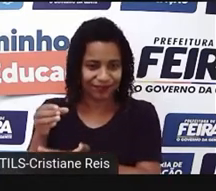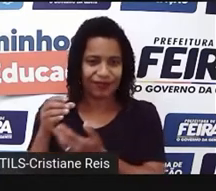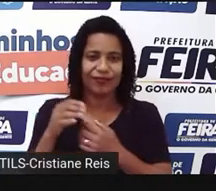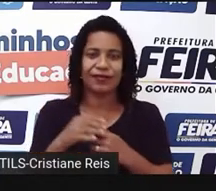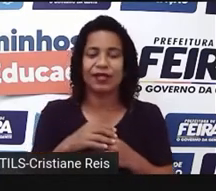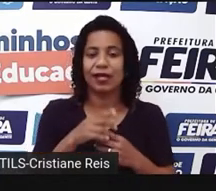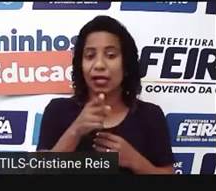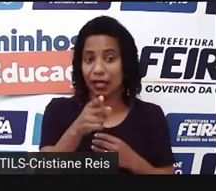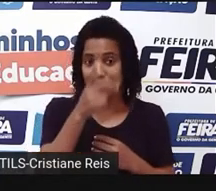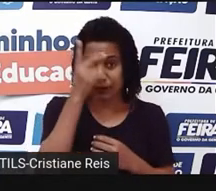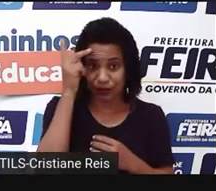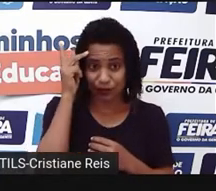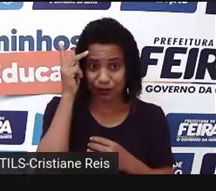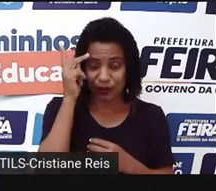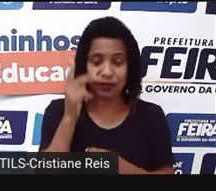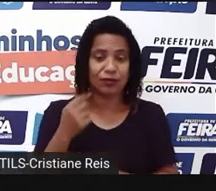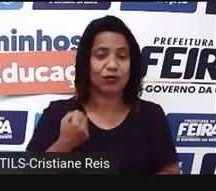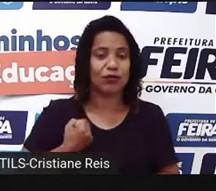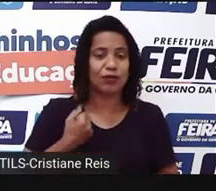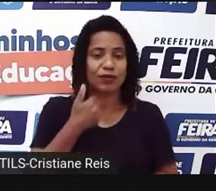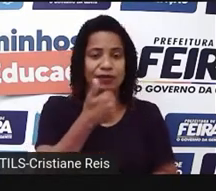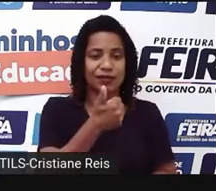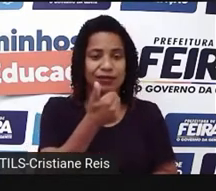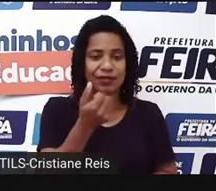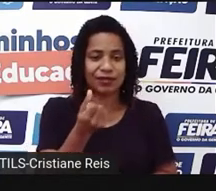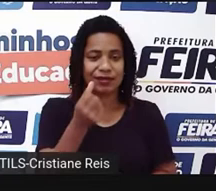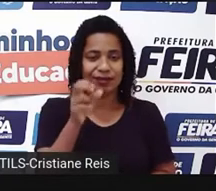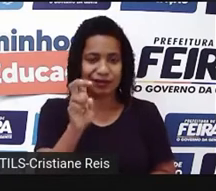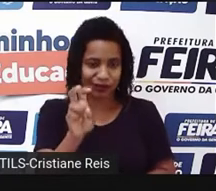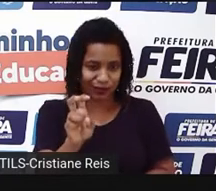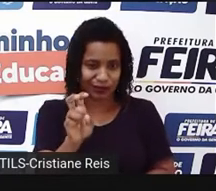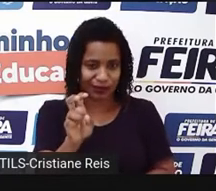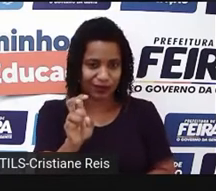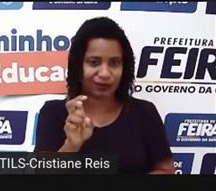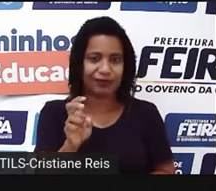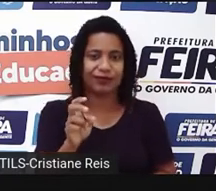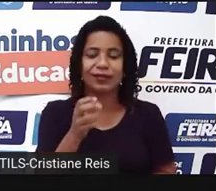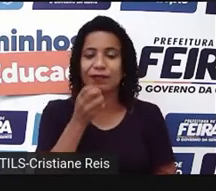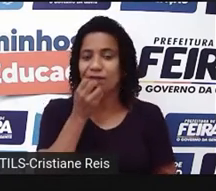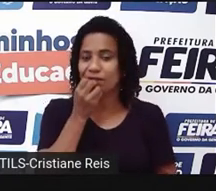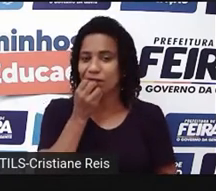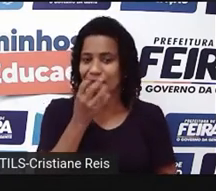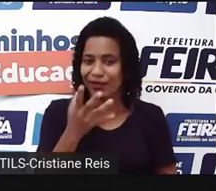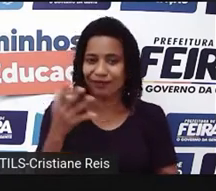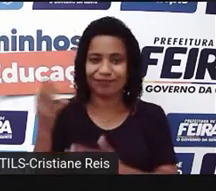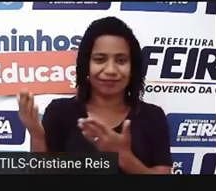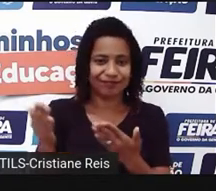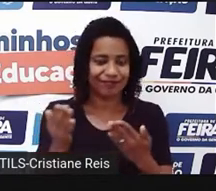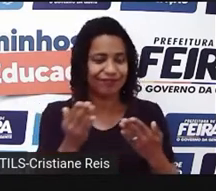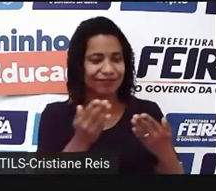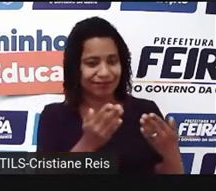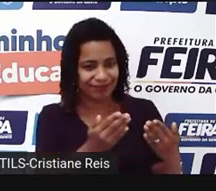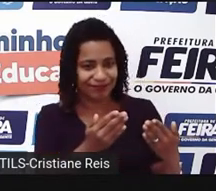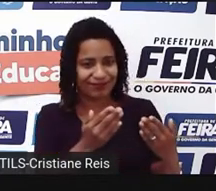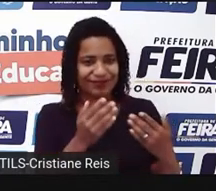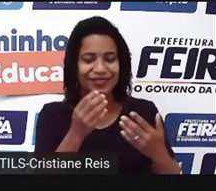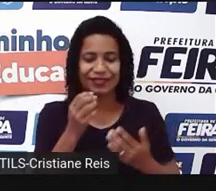165. Aqui nós temos as bem-vindas da loja, né? Welcome to